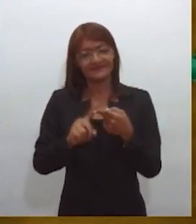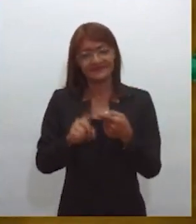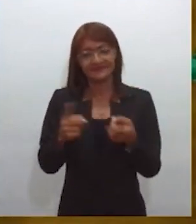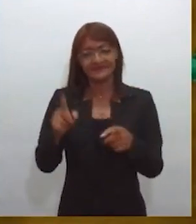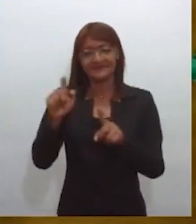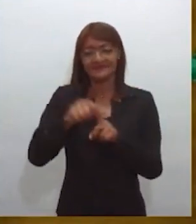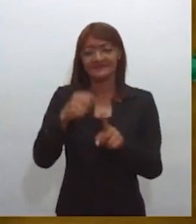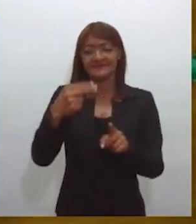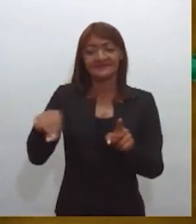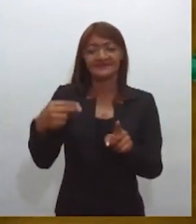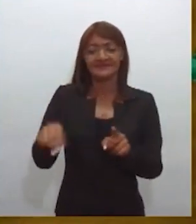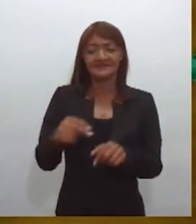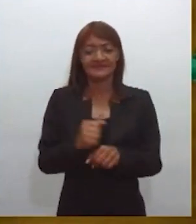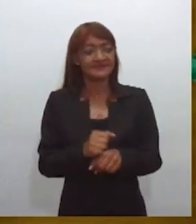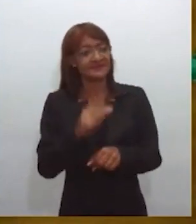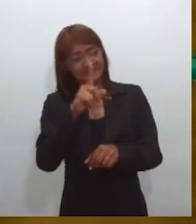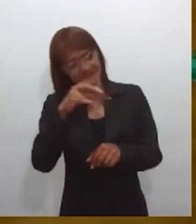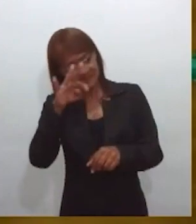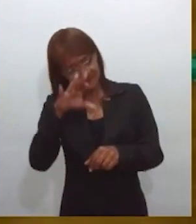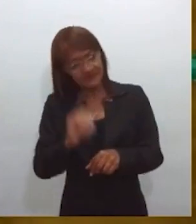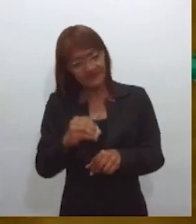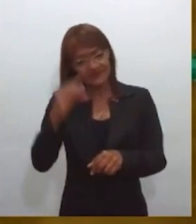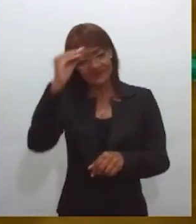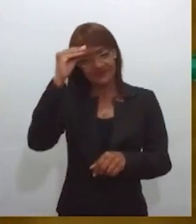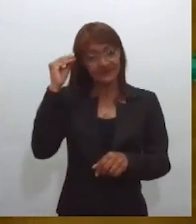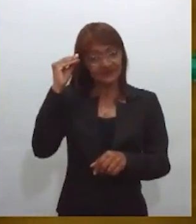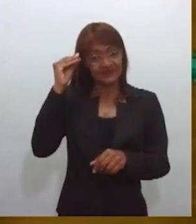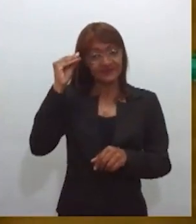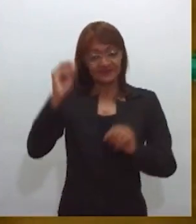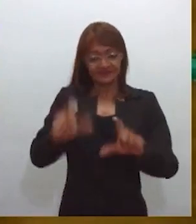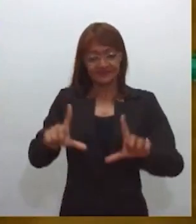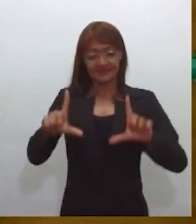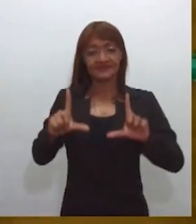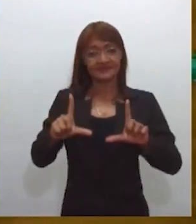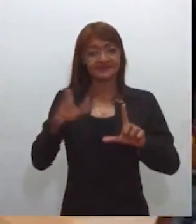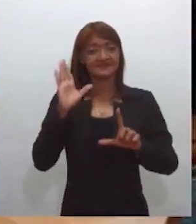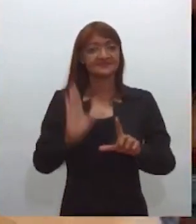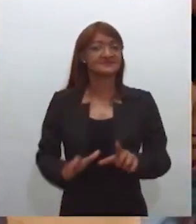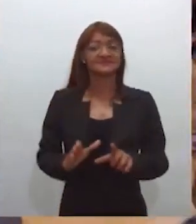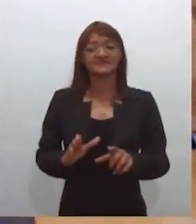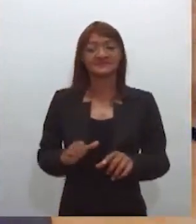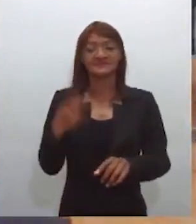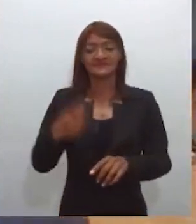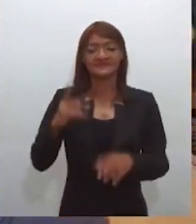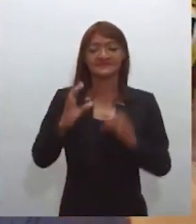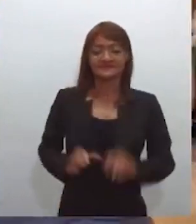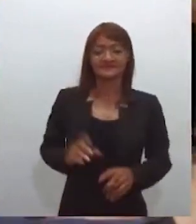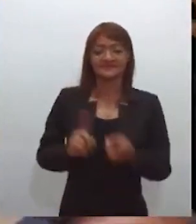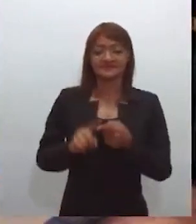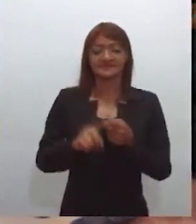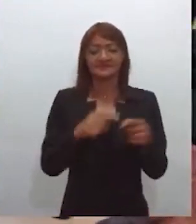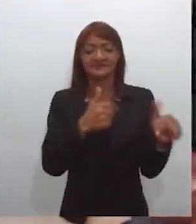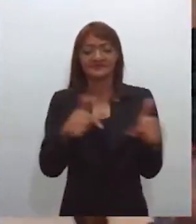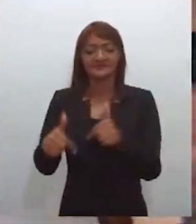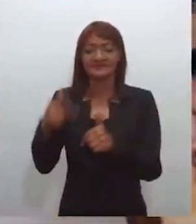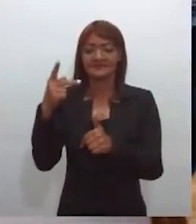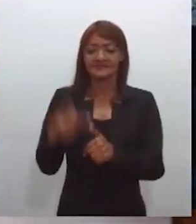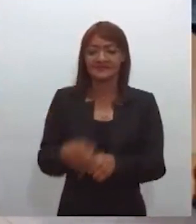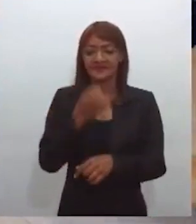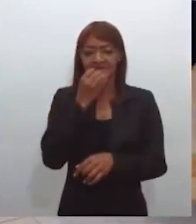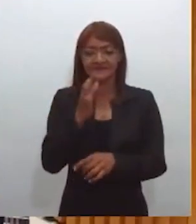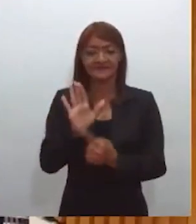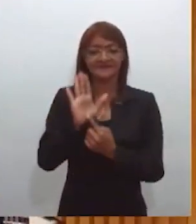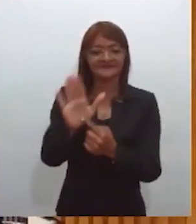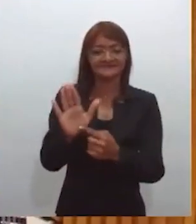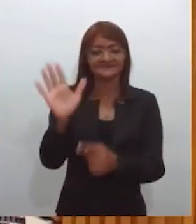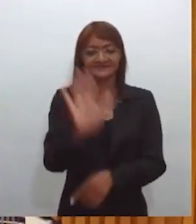Lito. Lito que recebeu o título de cidadão sergipano e também apresentou aqui o trabalho dele no Espaço de Genal Queiroz. A gente tem imagens para mostrar para você de